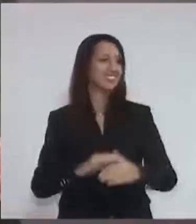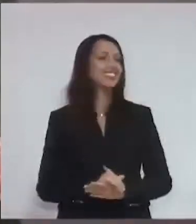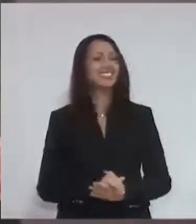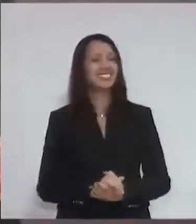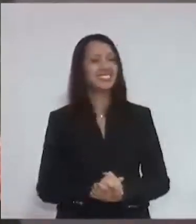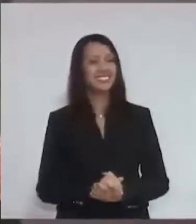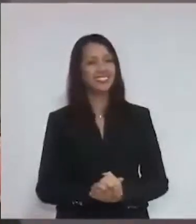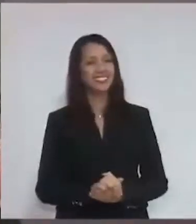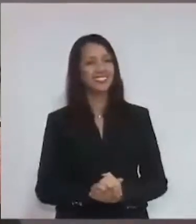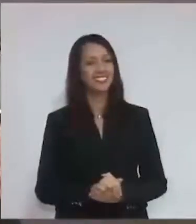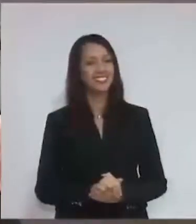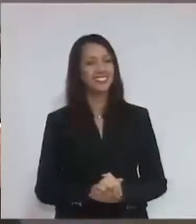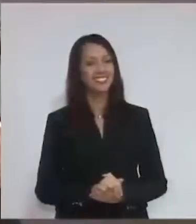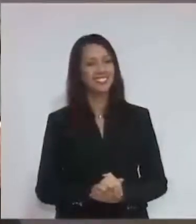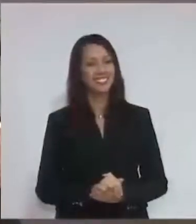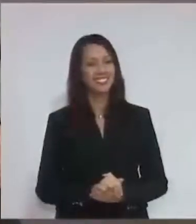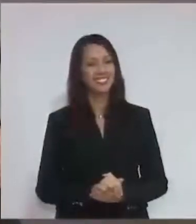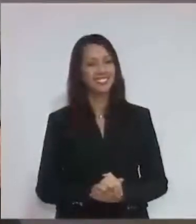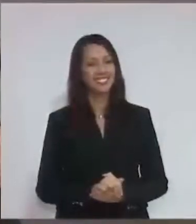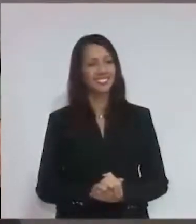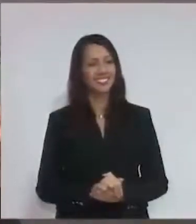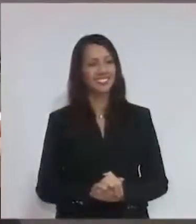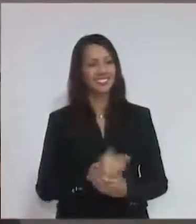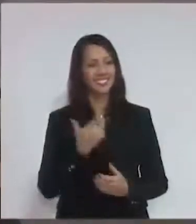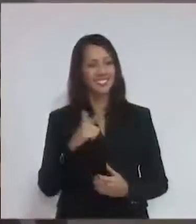Entendeu? Mas tudo isso por falta de diálogo.